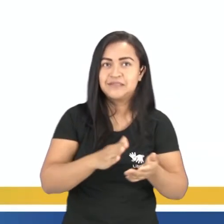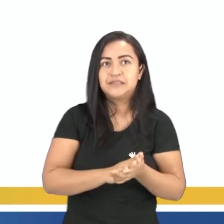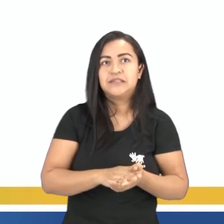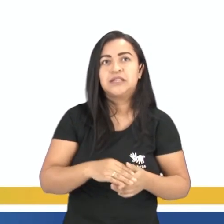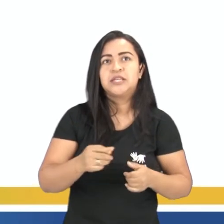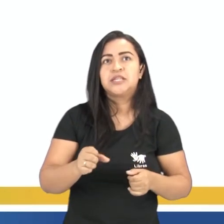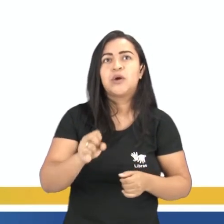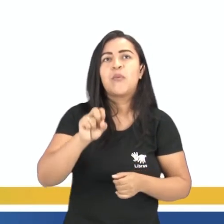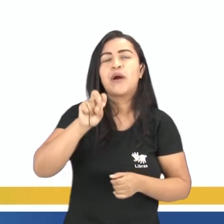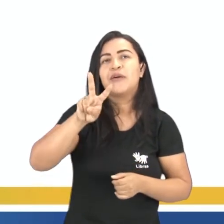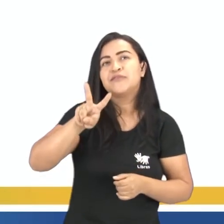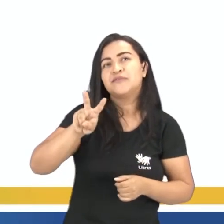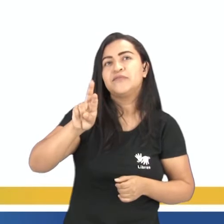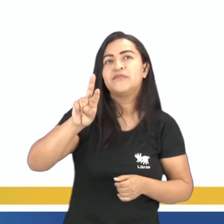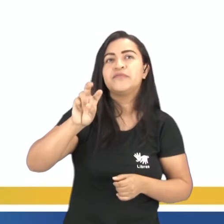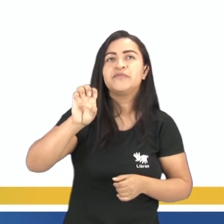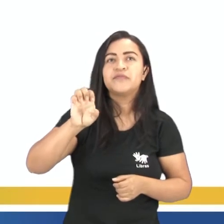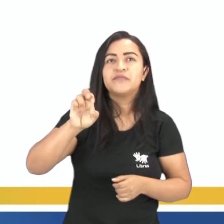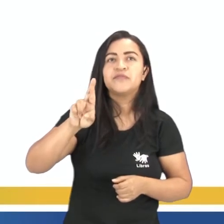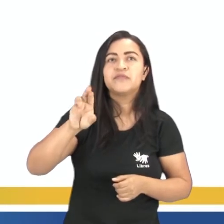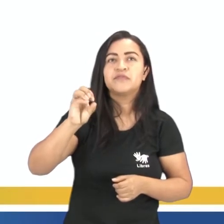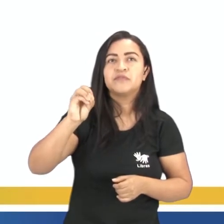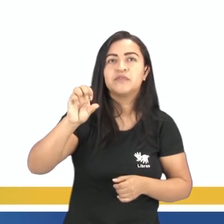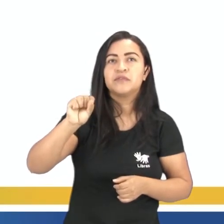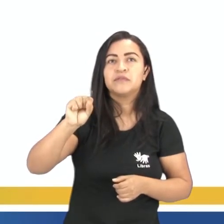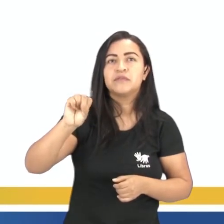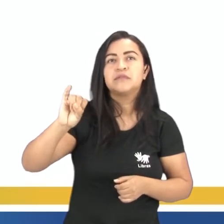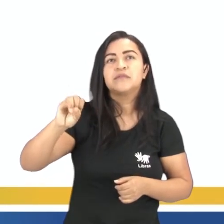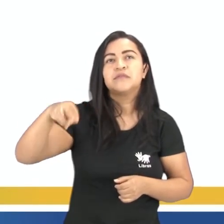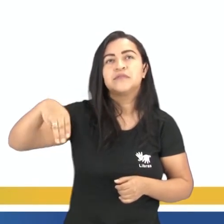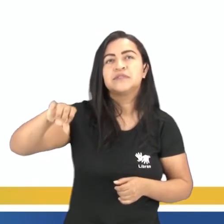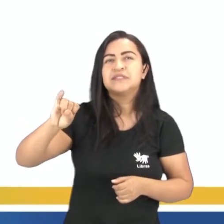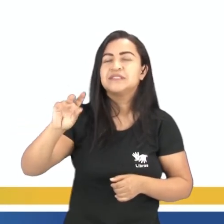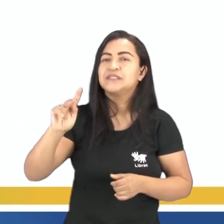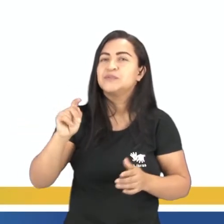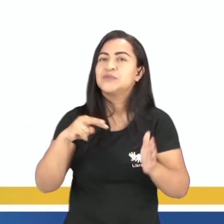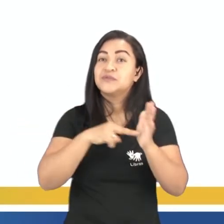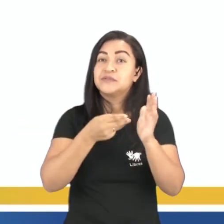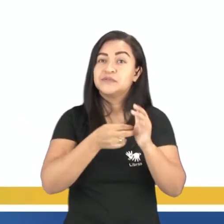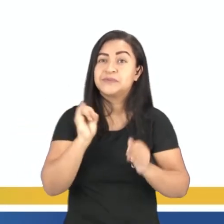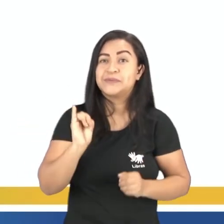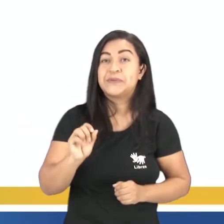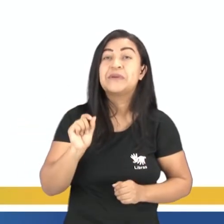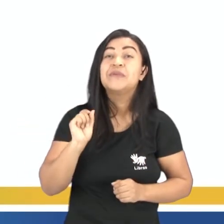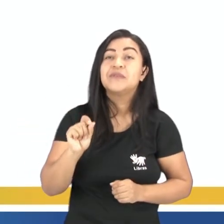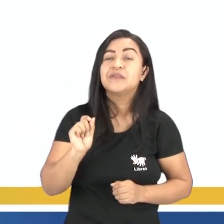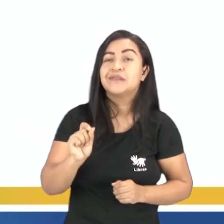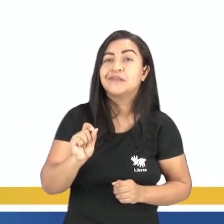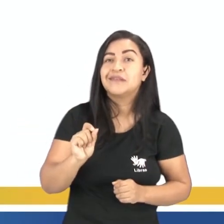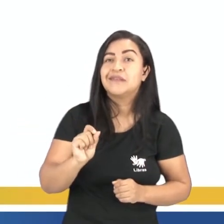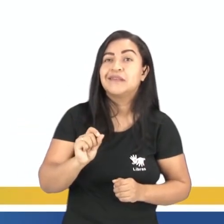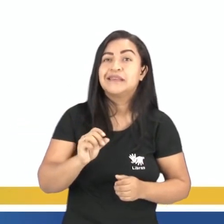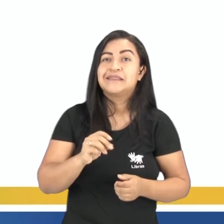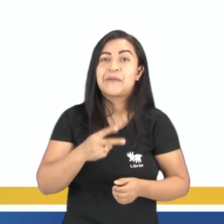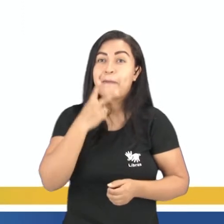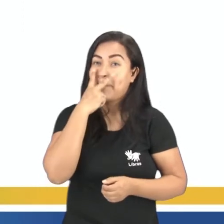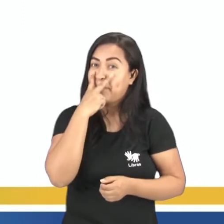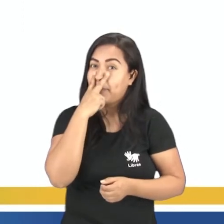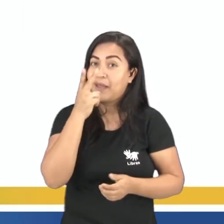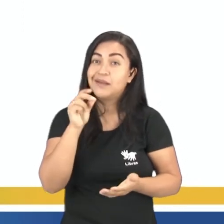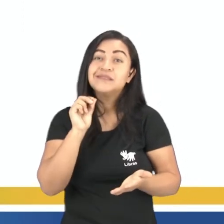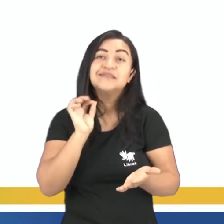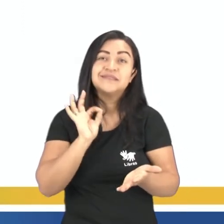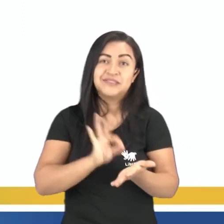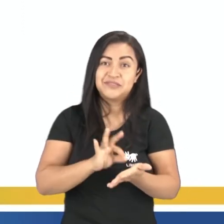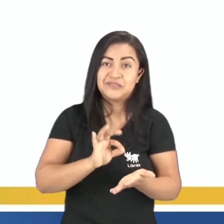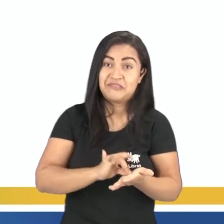verossímil, ou seja, parece verdadeiro. No caso das narrativas ficcionais, a verossimilhança é muito importante, porque ela é